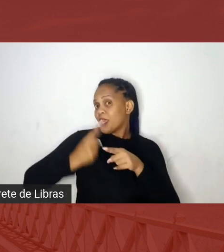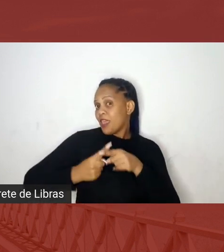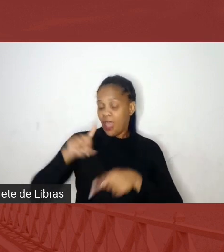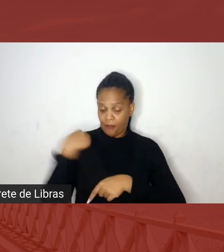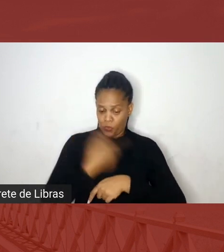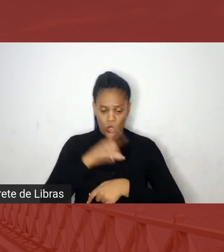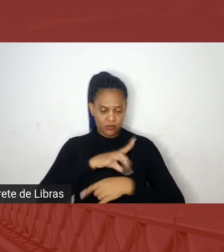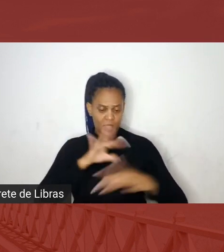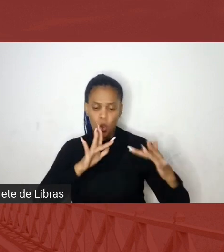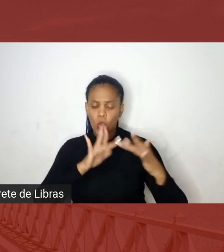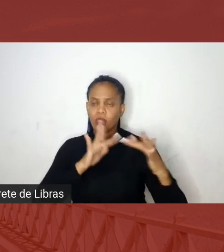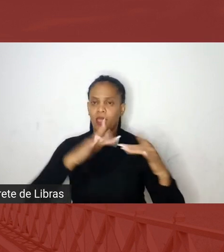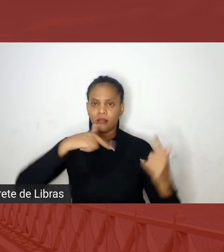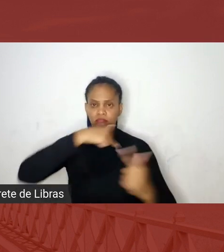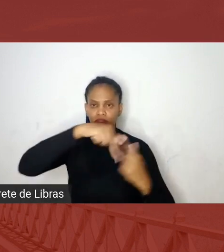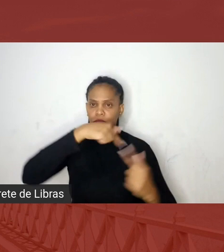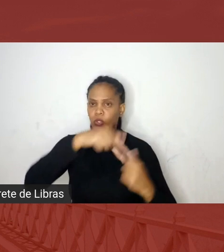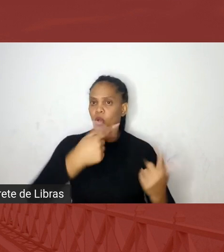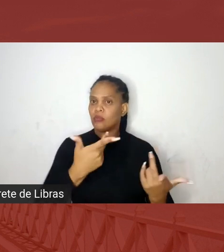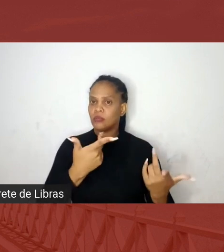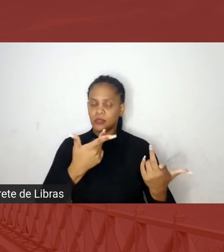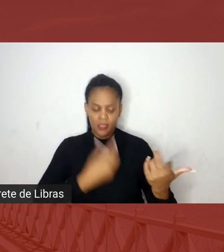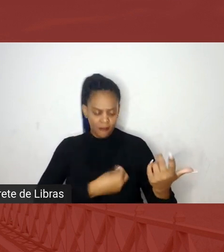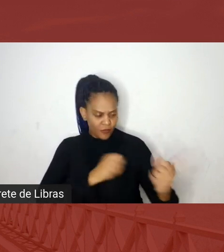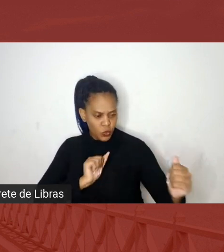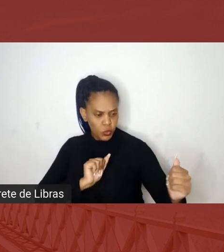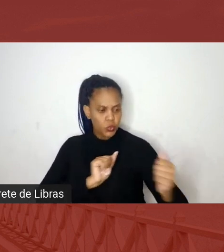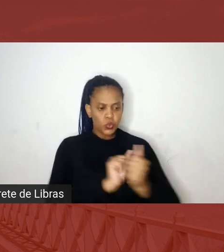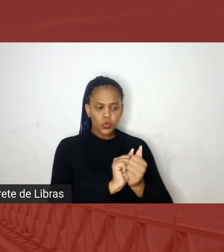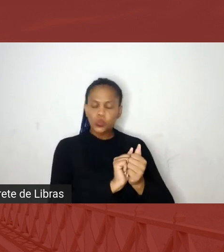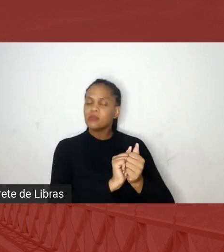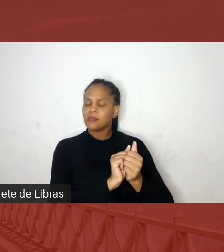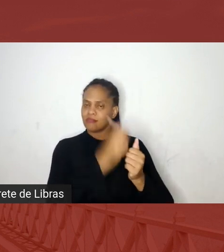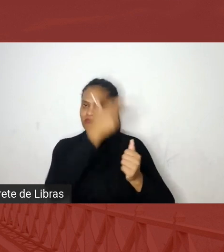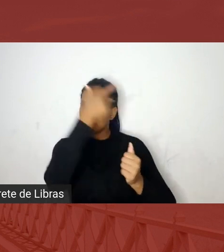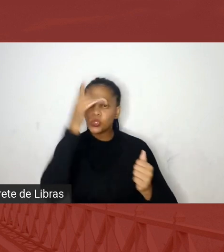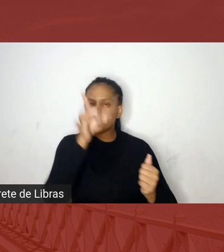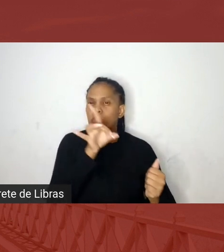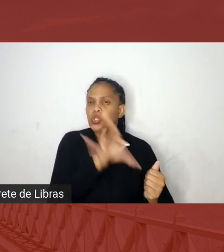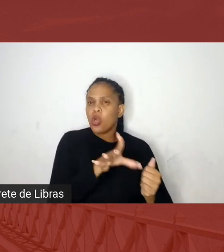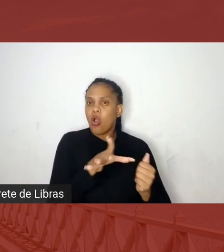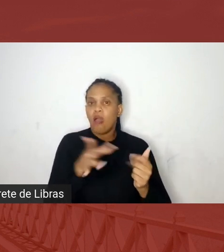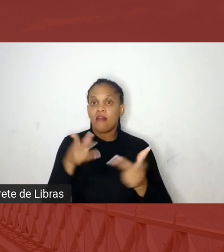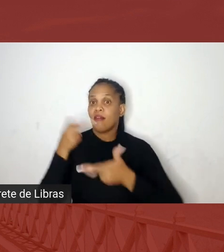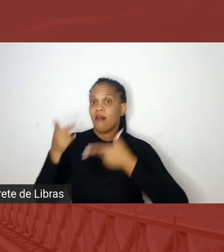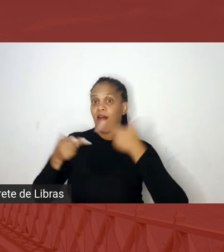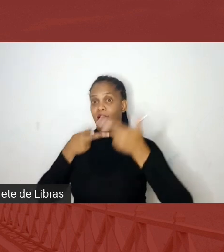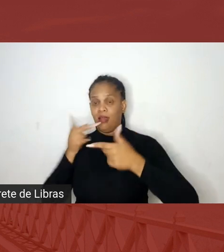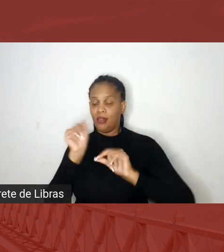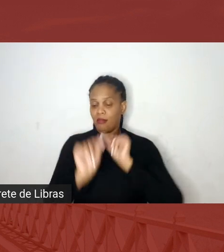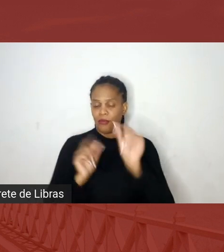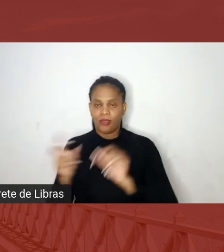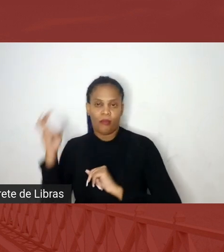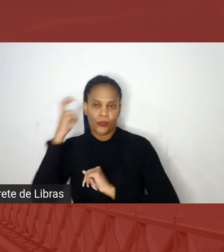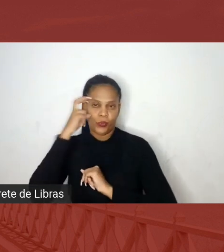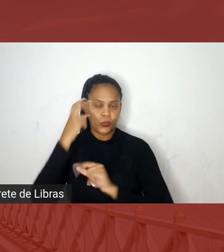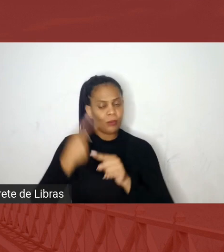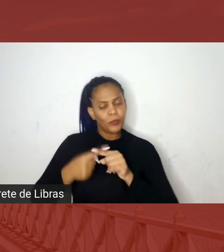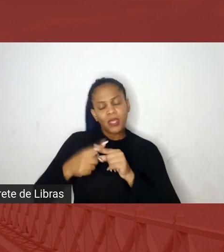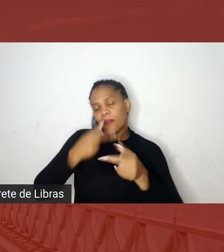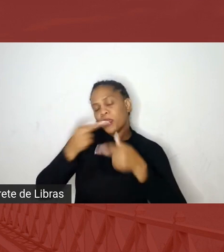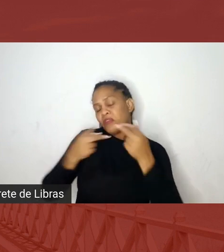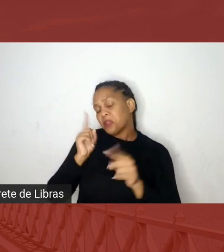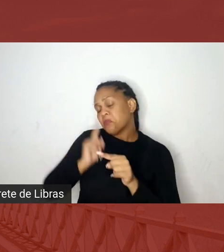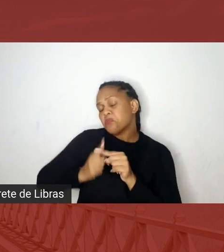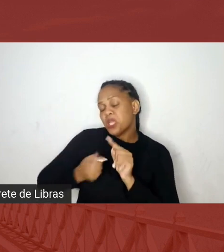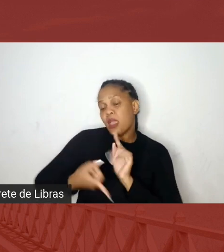quilombo, convivendo com pessoas do quilombo, não ficar só na tese, porque a cultura, por que eu tô comentando isso? Porque, quando eu tava